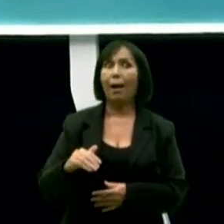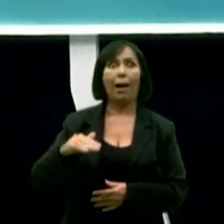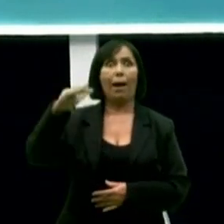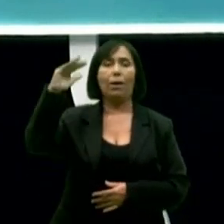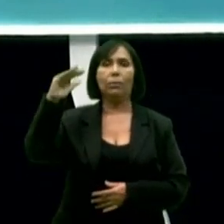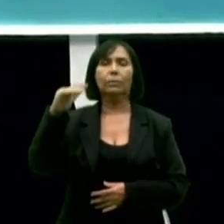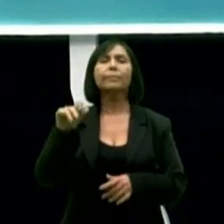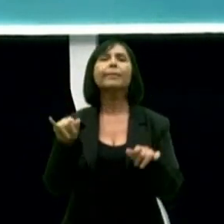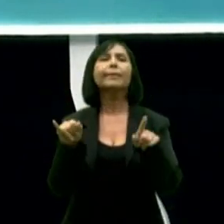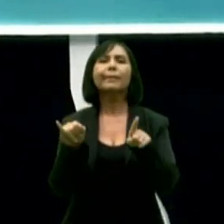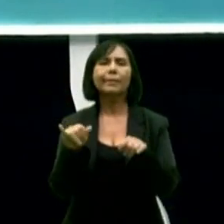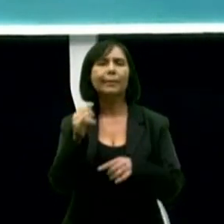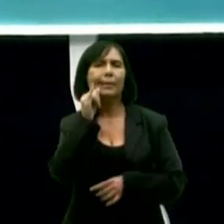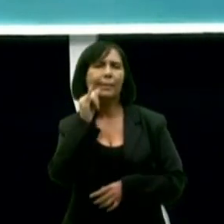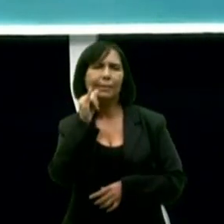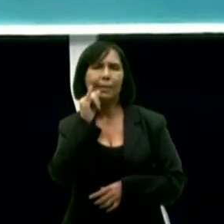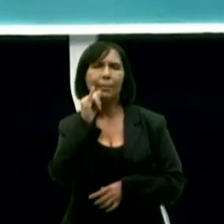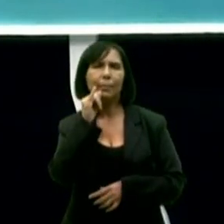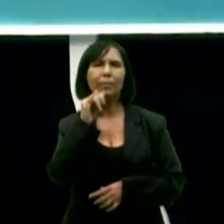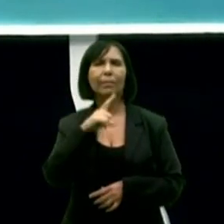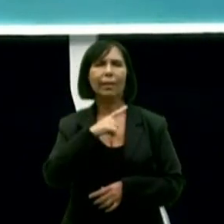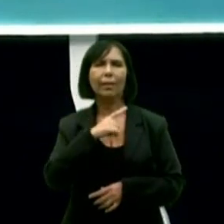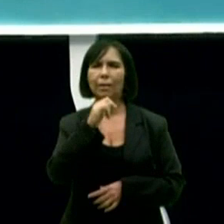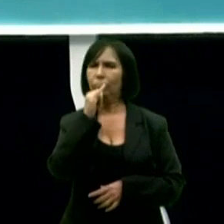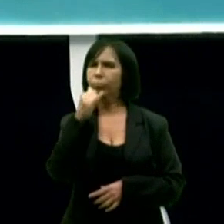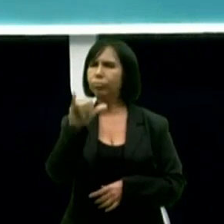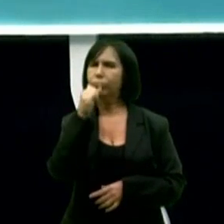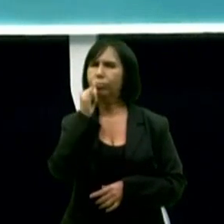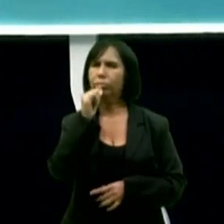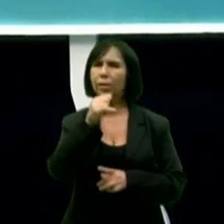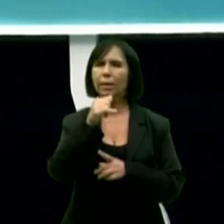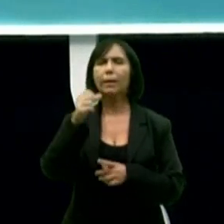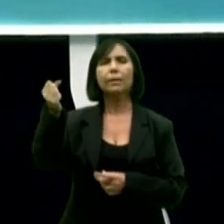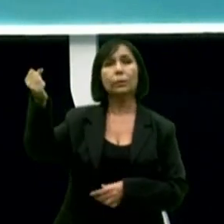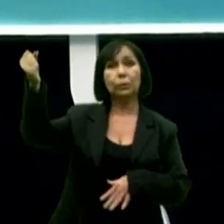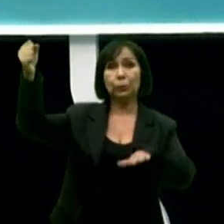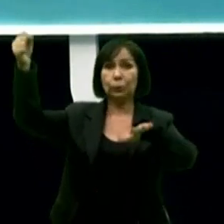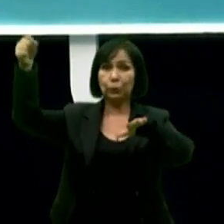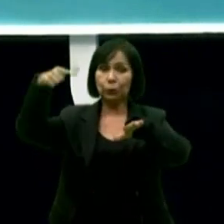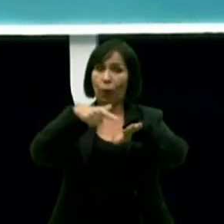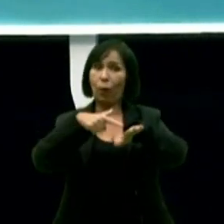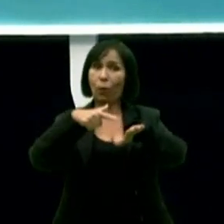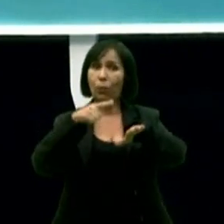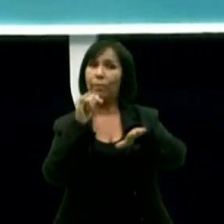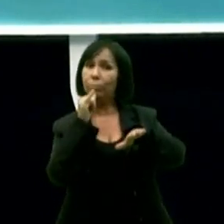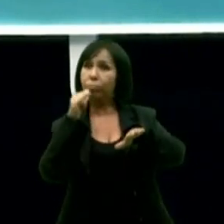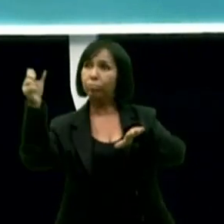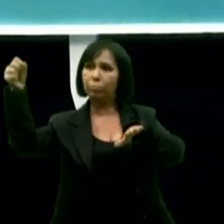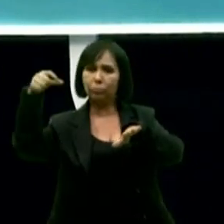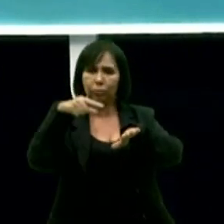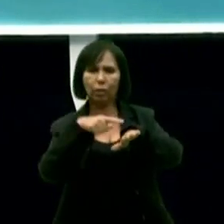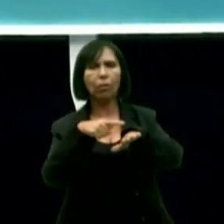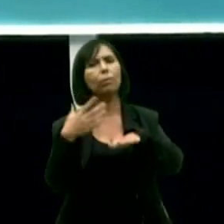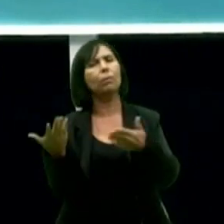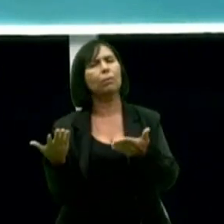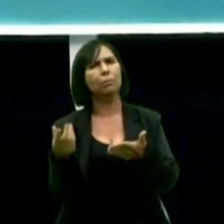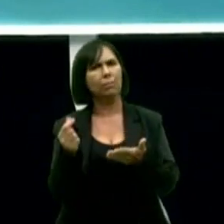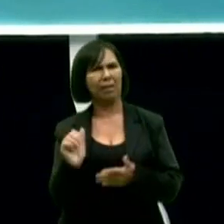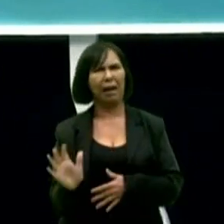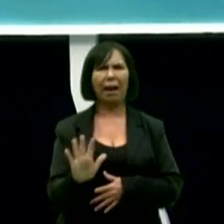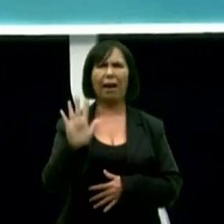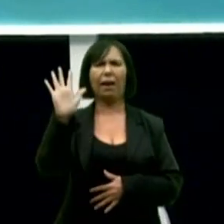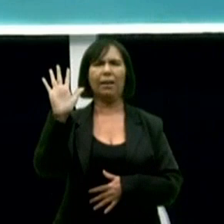energia solar. A gente não consegue ter agilidade nos procedimentos da nossa burocracia. De que maneira